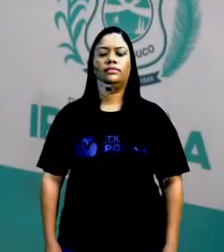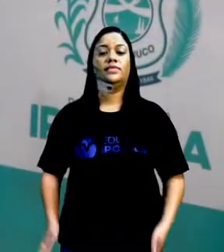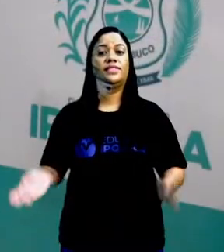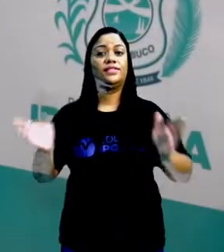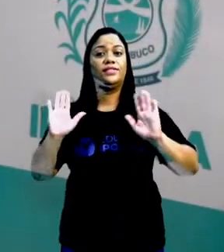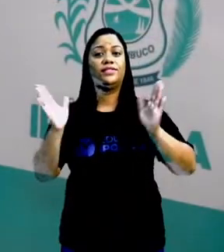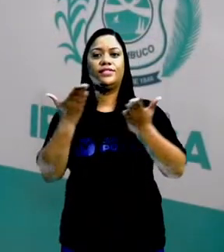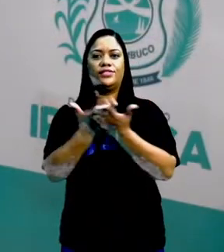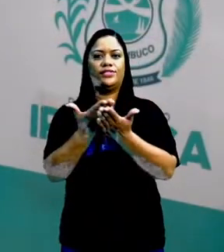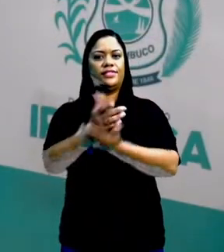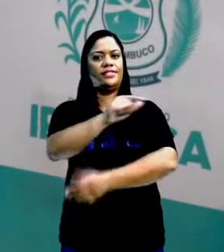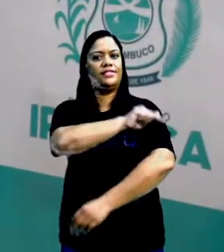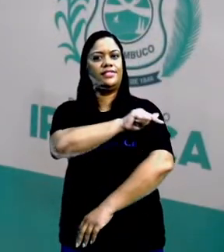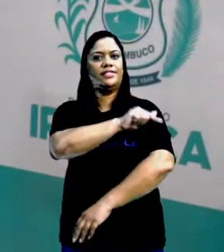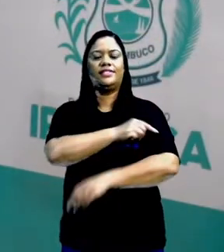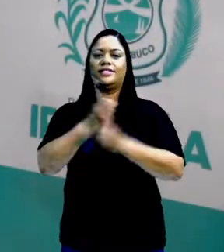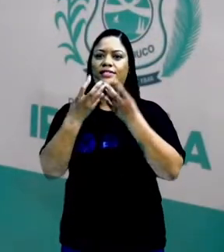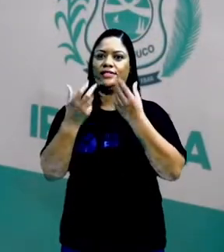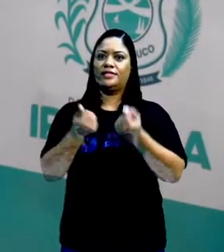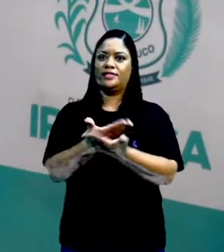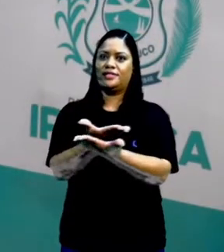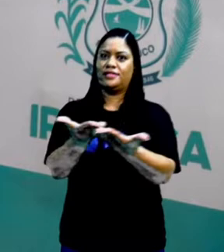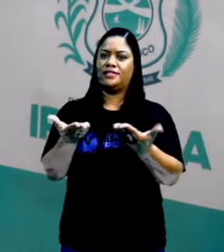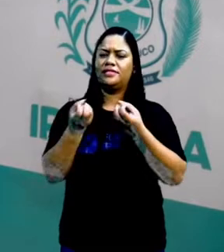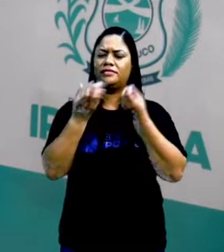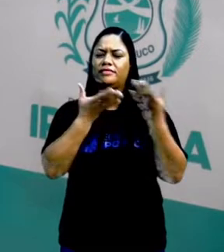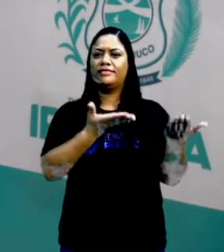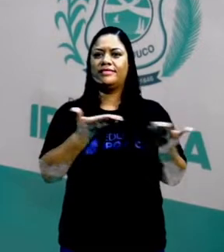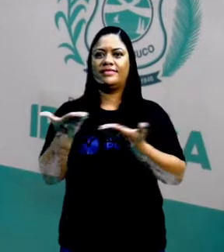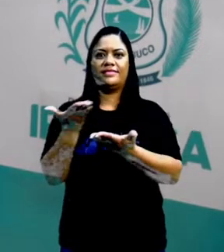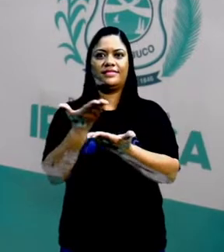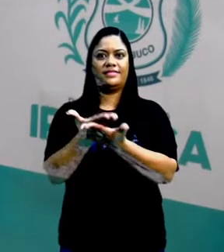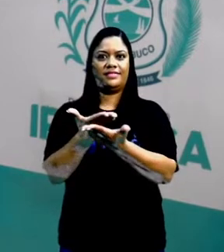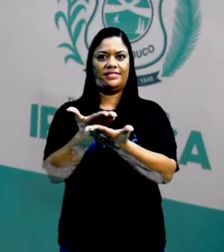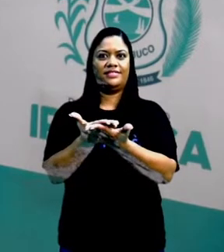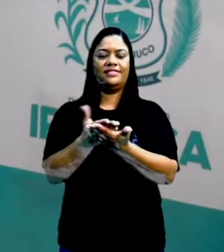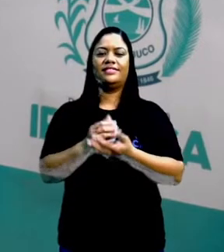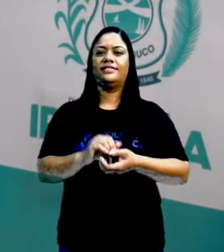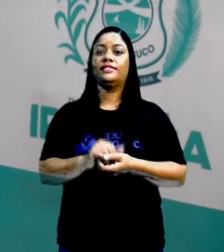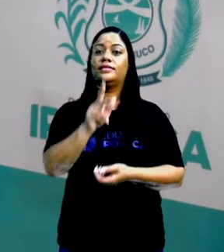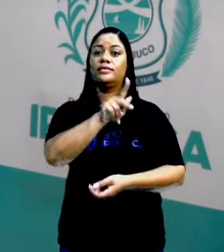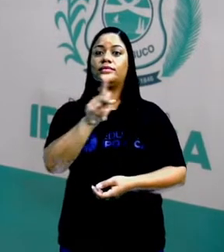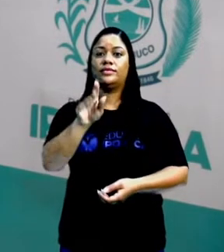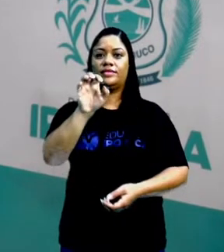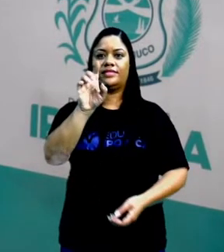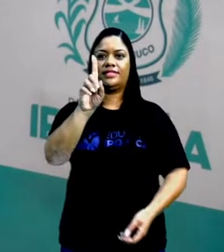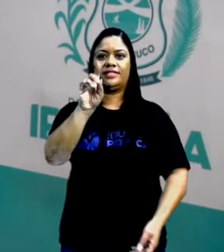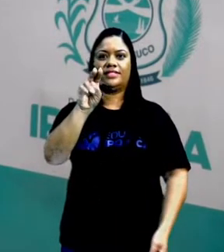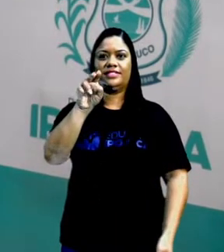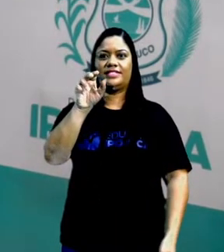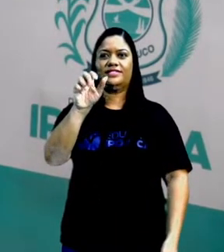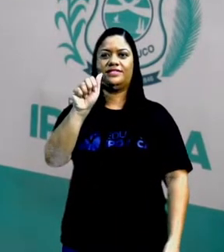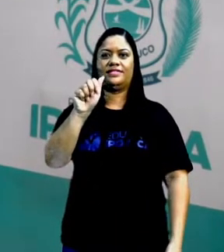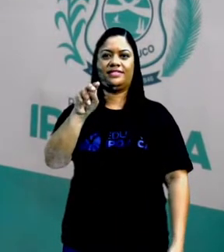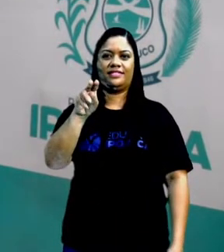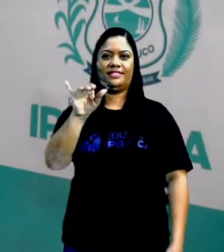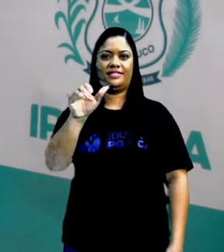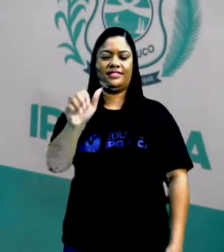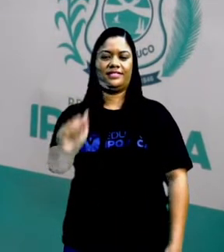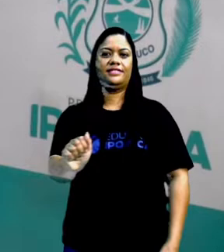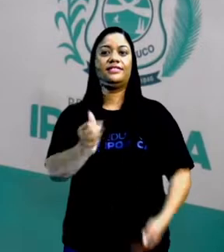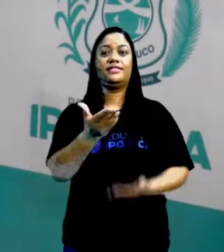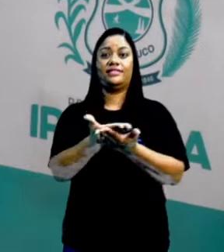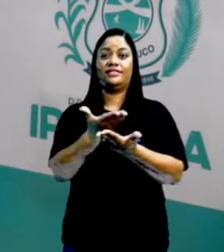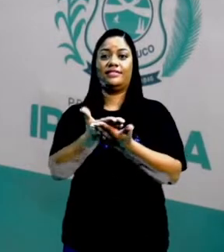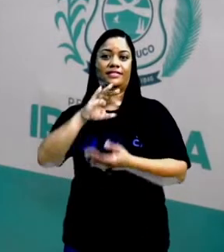Olá, estudantes do sétimo ano, tudo bem? Sejam bem-vindos para mais uma aula. Sou Edvânia Nunes, professora de língua portuguesa. Vamos